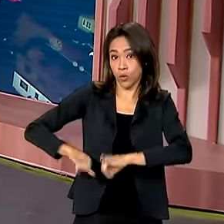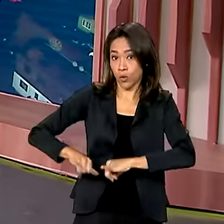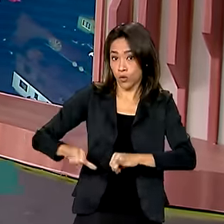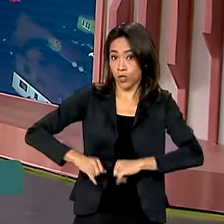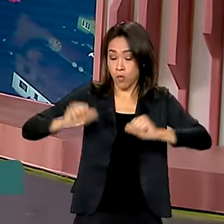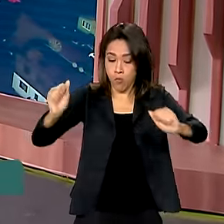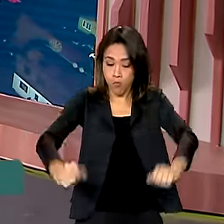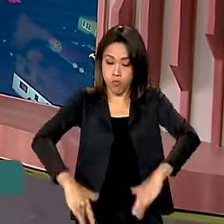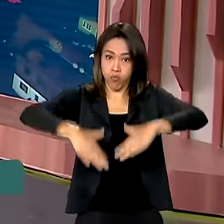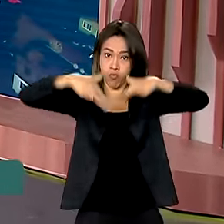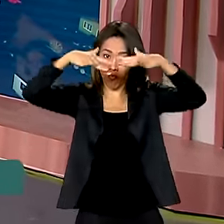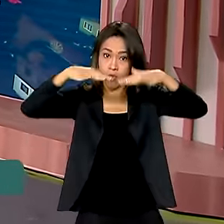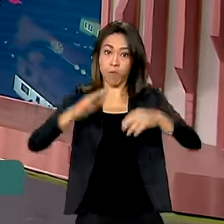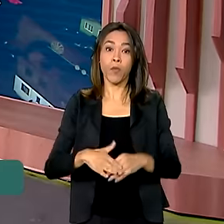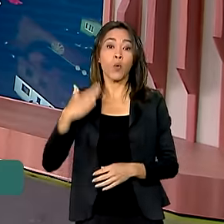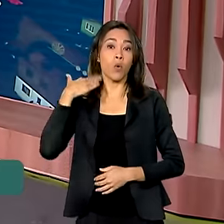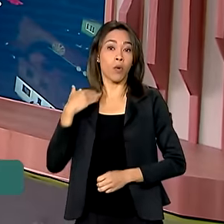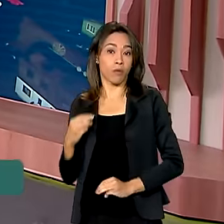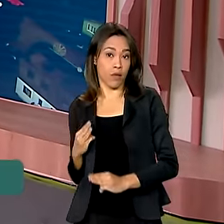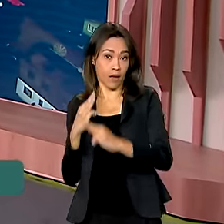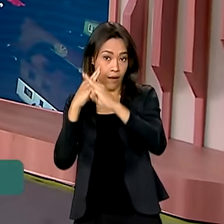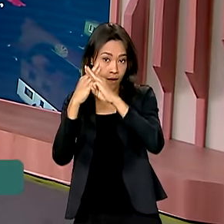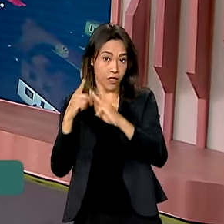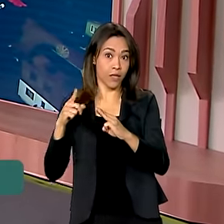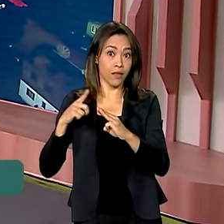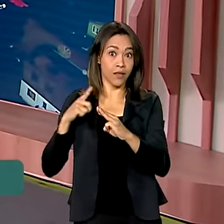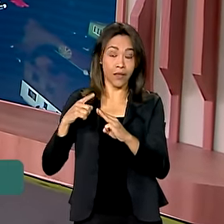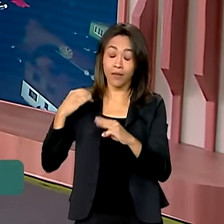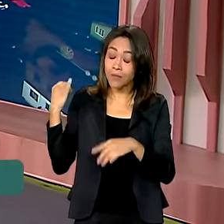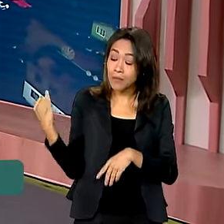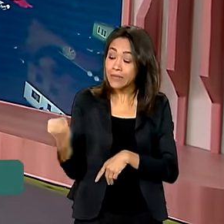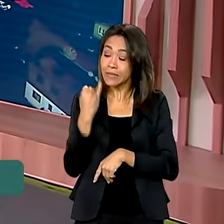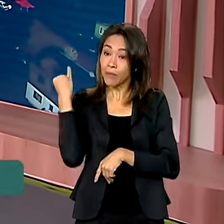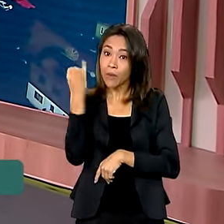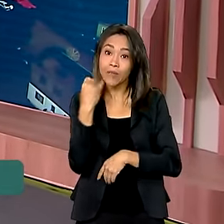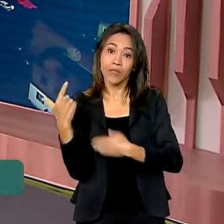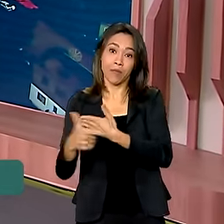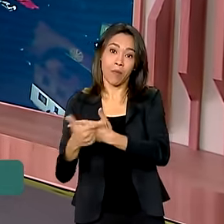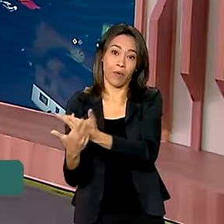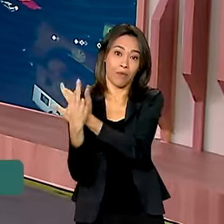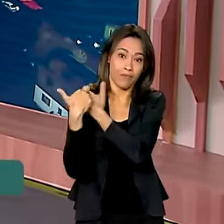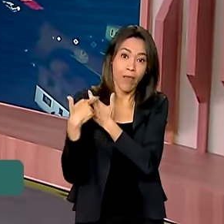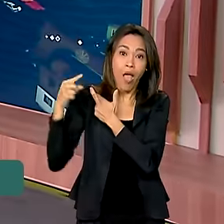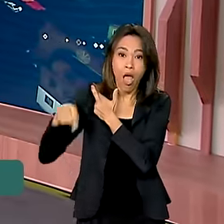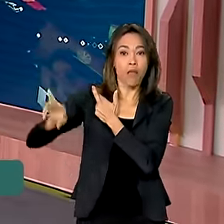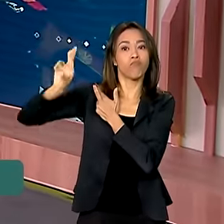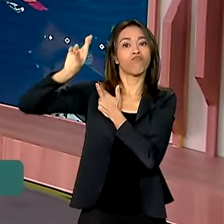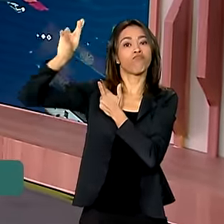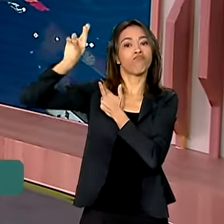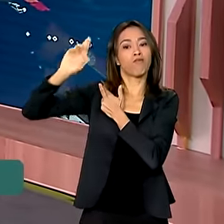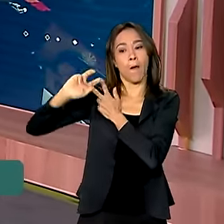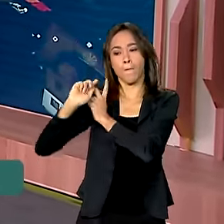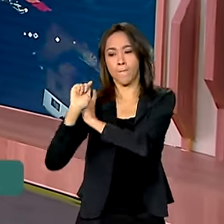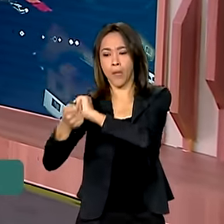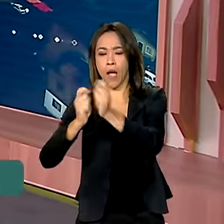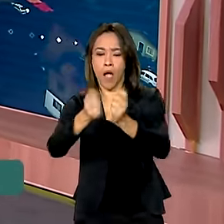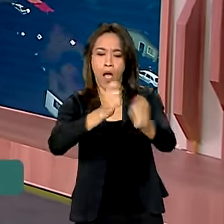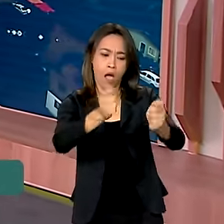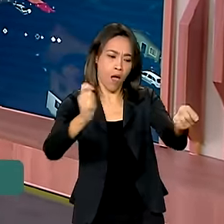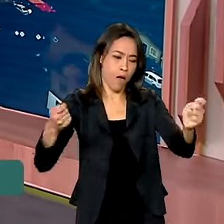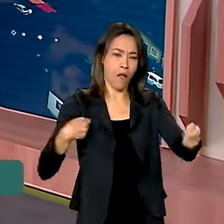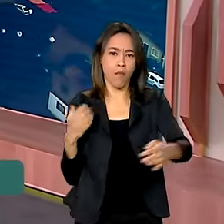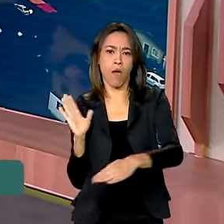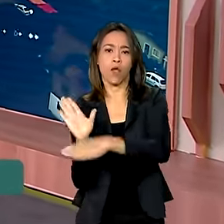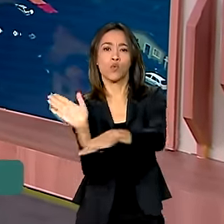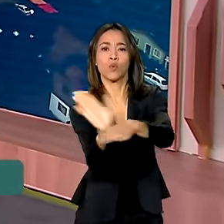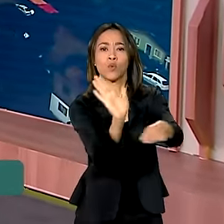o Rio Grande do Sul, a Caixa Econômica Federal tem realizado um papel fundamental. É ela que gerencia, por exemplo, o pagamento de uma série de benefícios